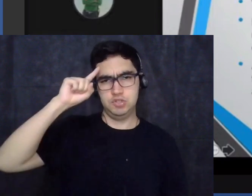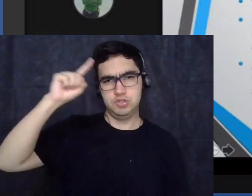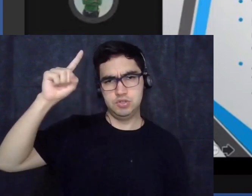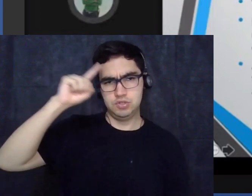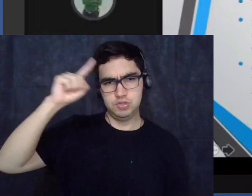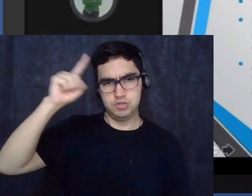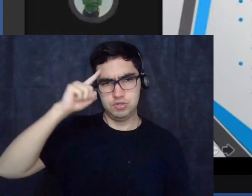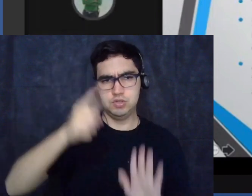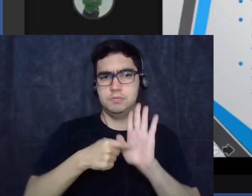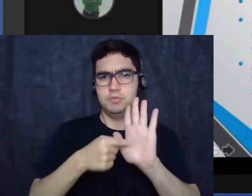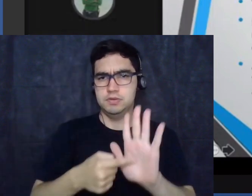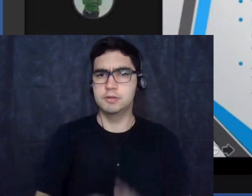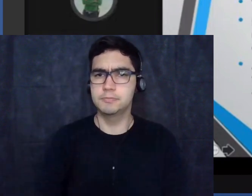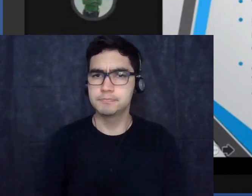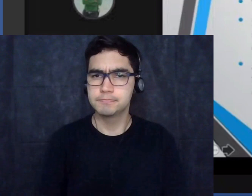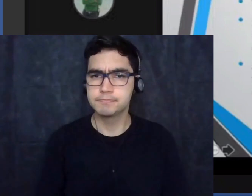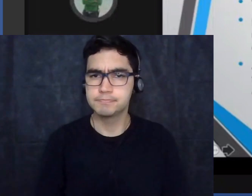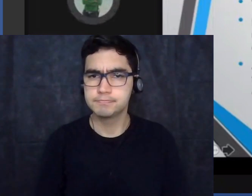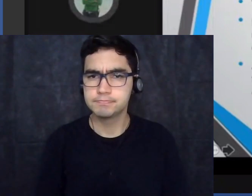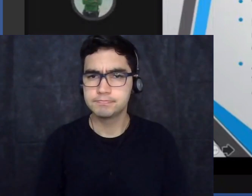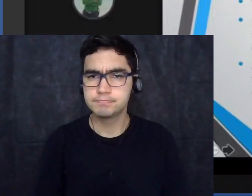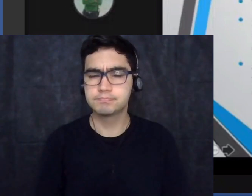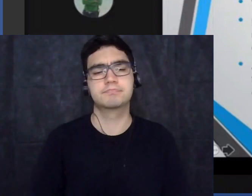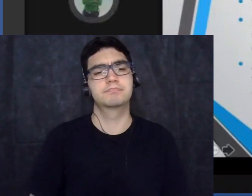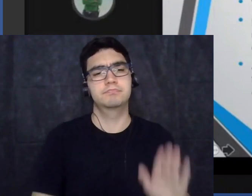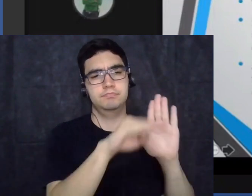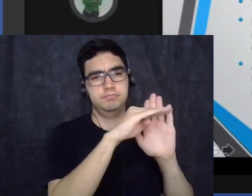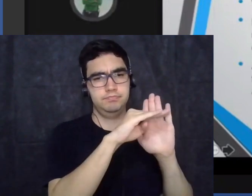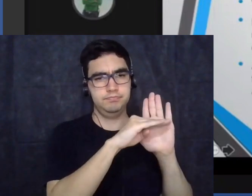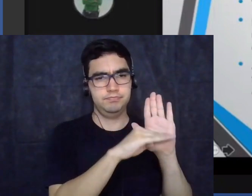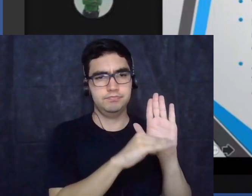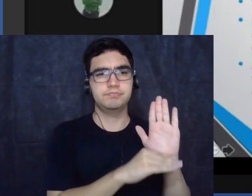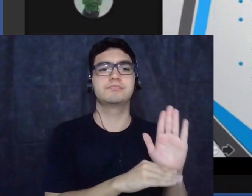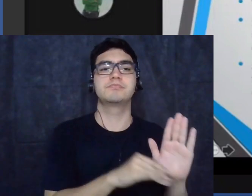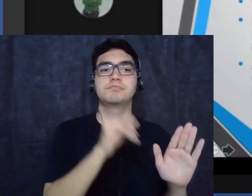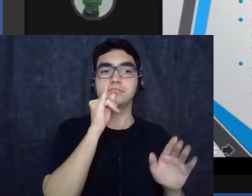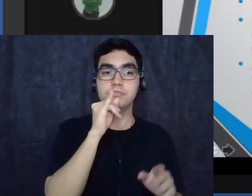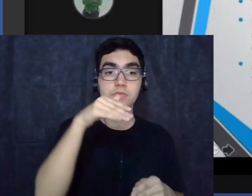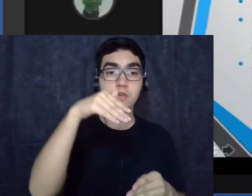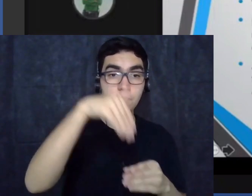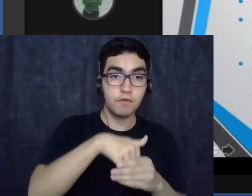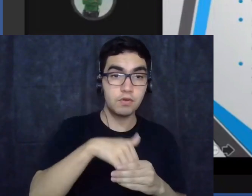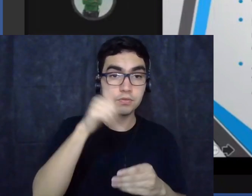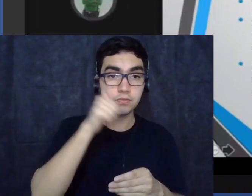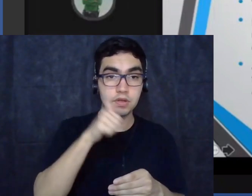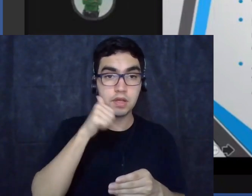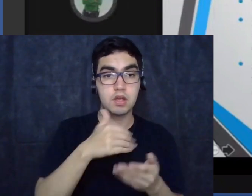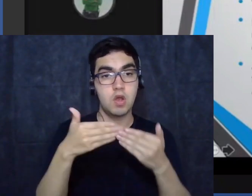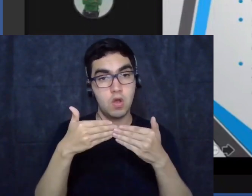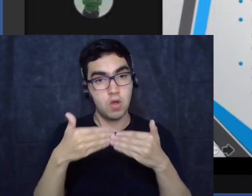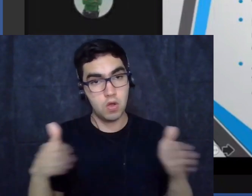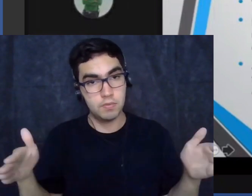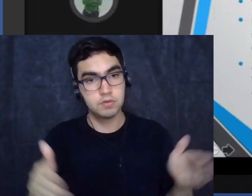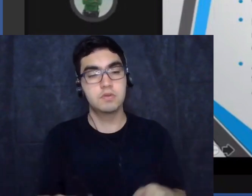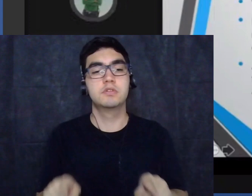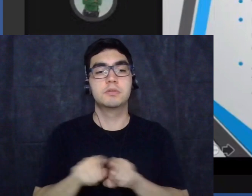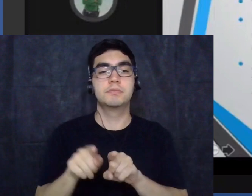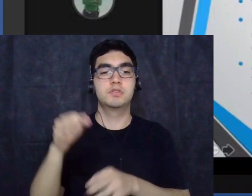de quando foi instituído o voto feminino, da questão da justiça aqui no Brasil,